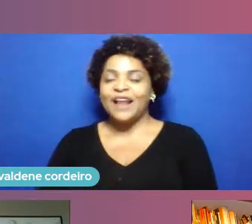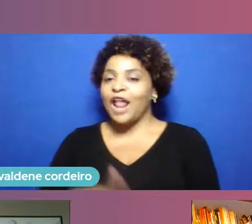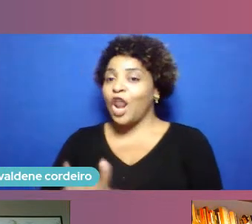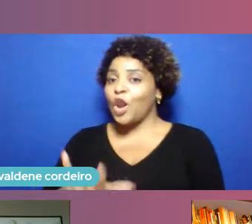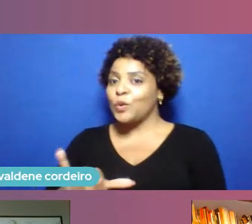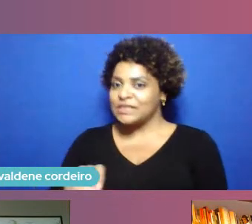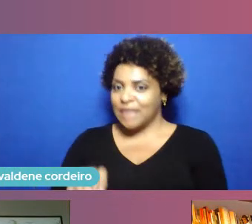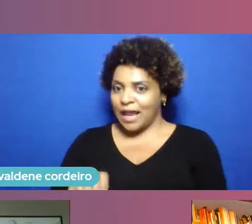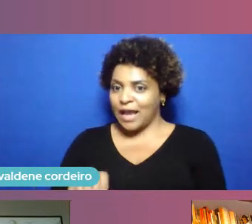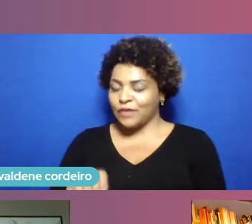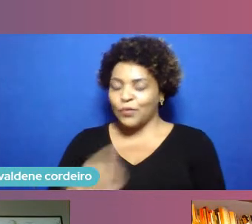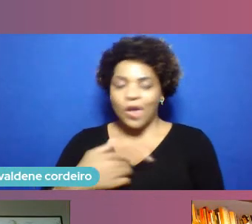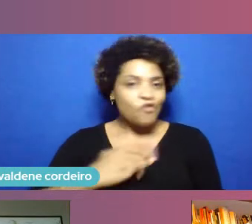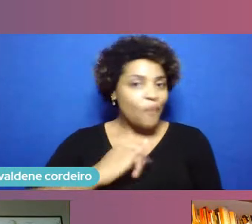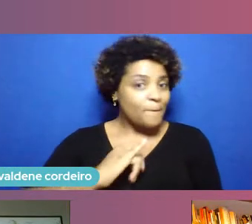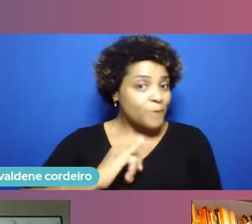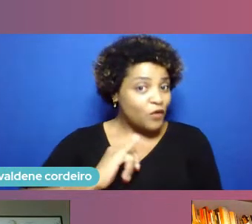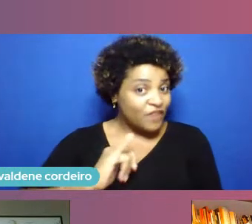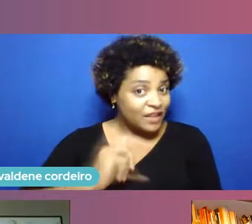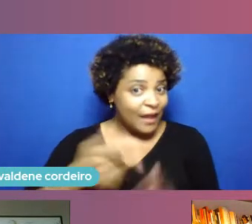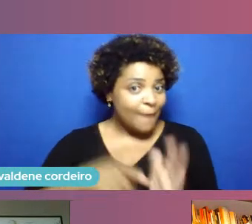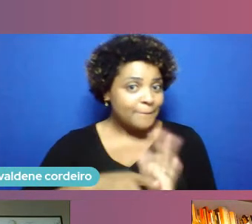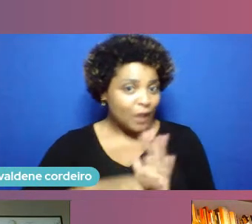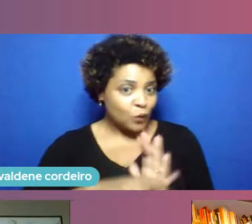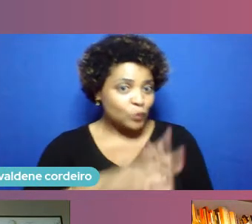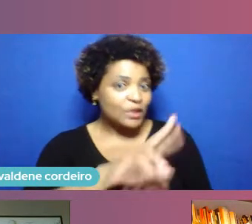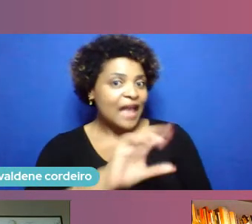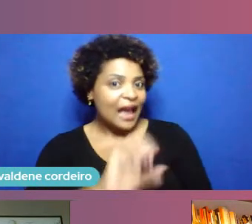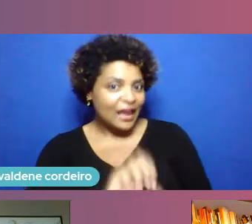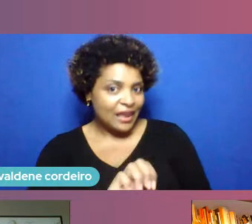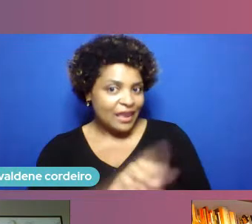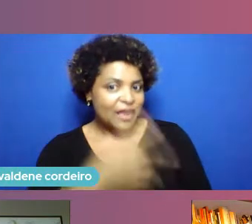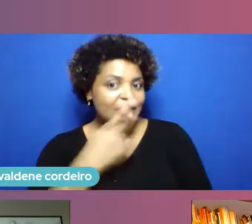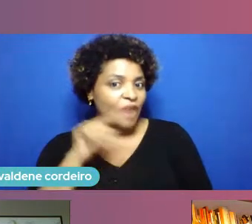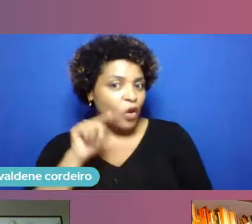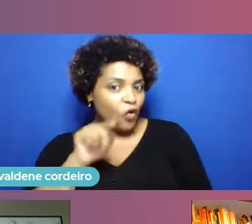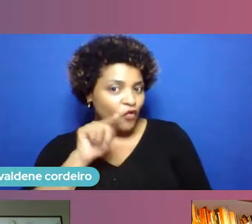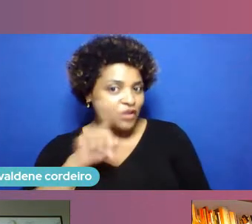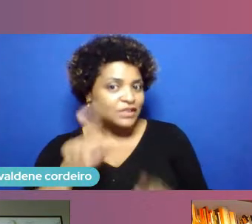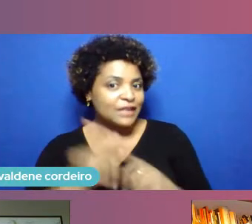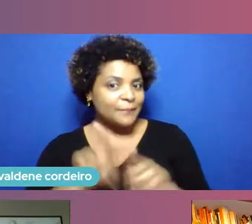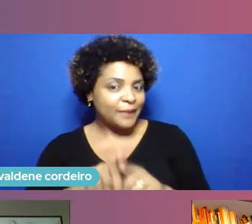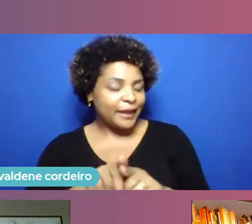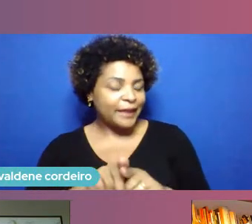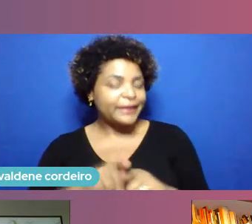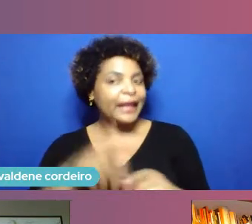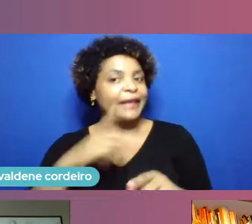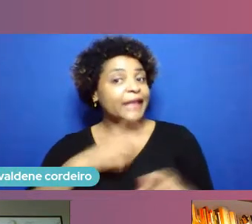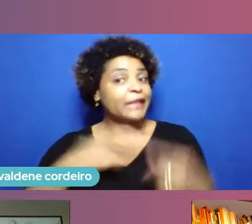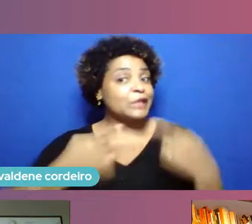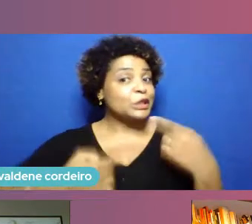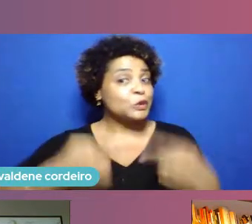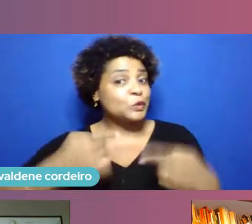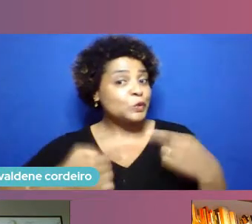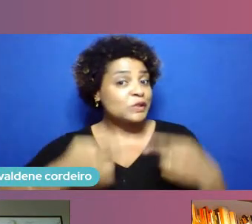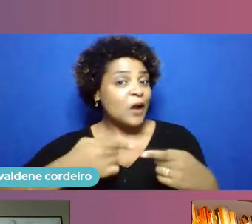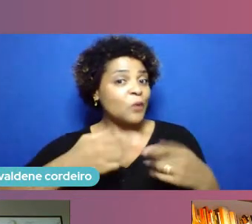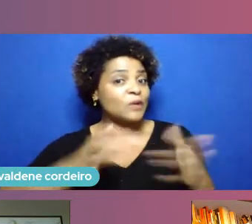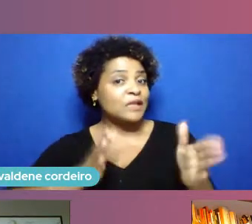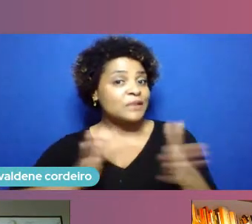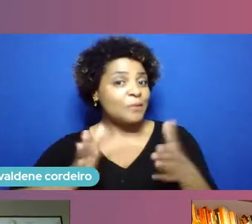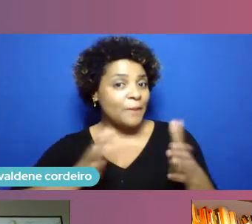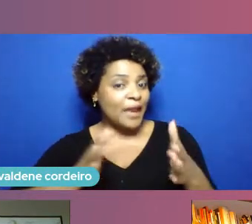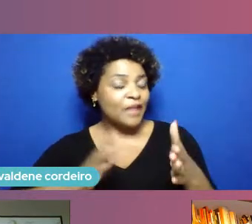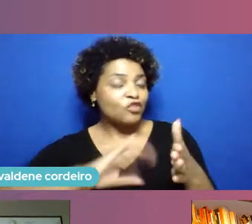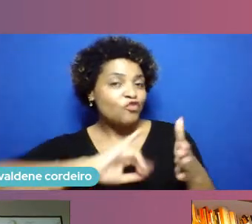Rê que perguntou para vocês sobre Fis e tal essa polêmica que está rolando no momento e queria acrescentar também a pergunta